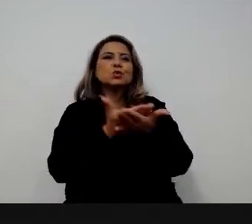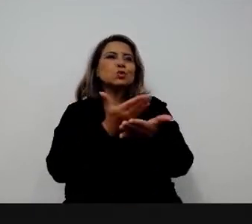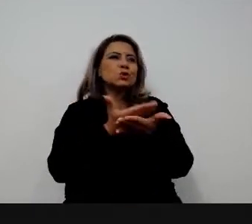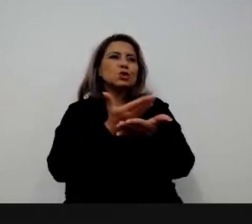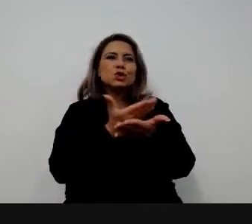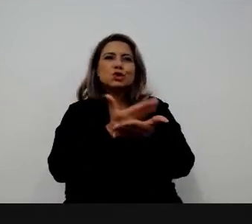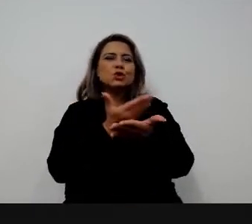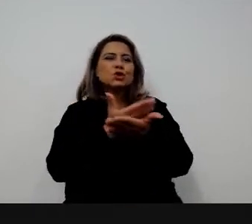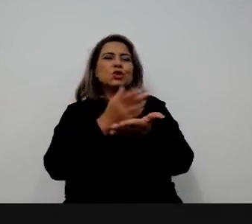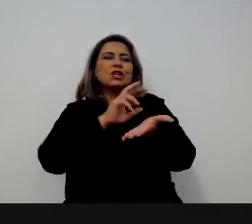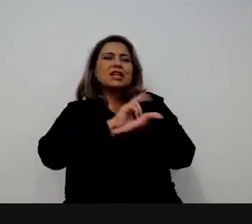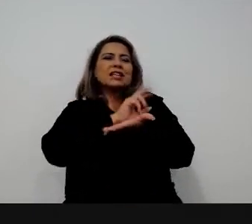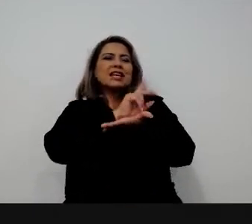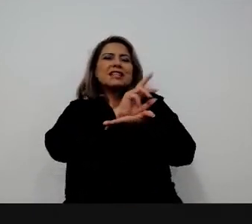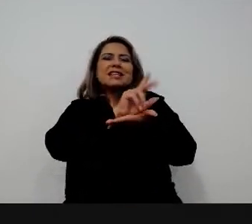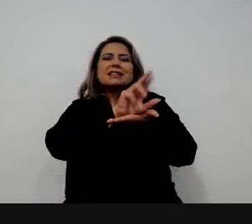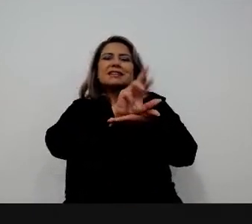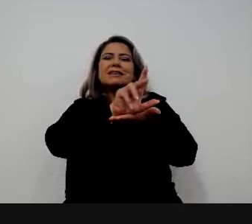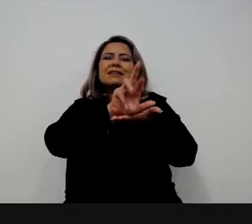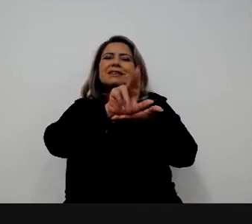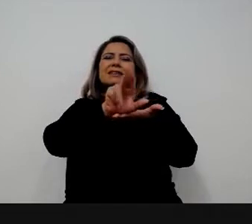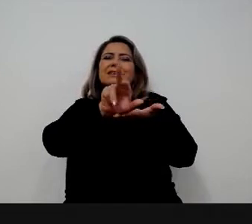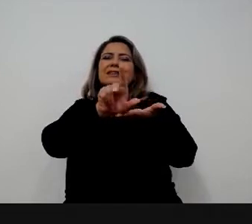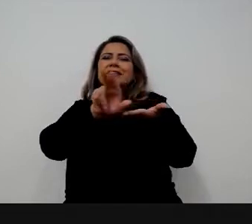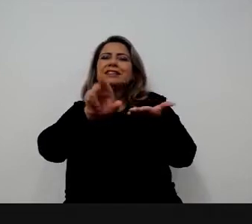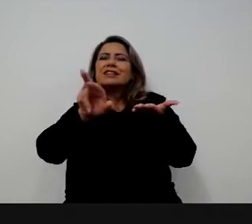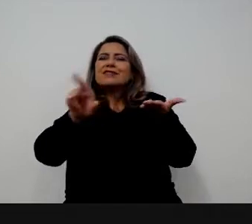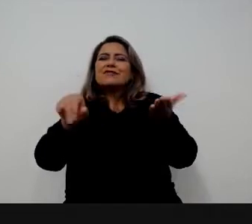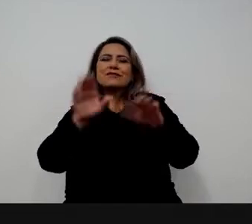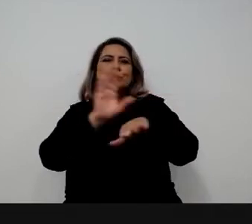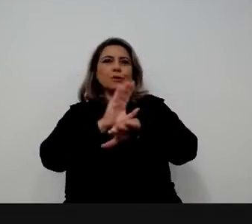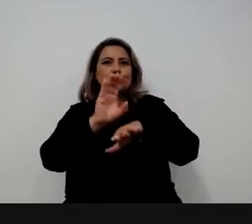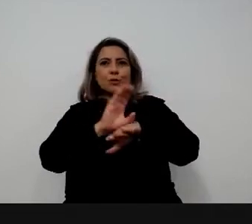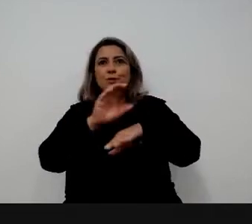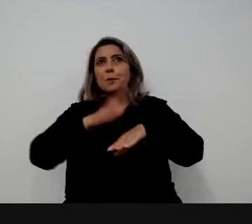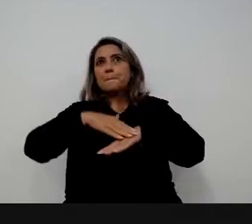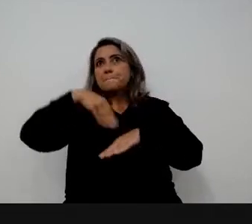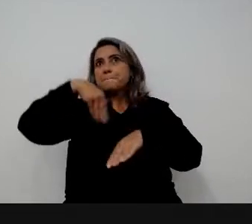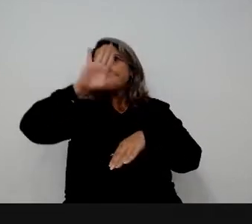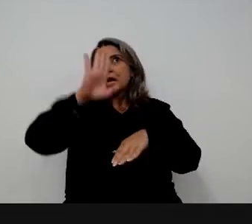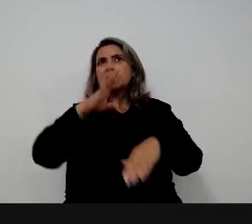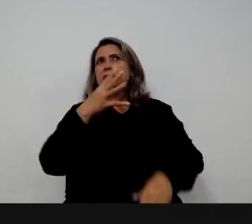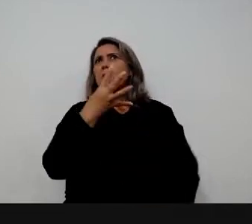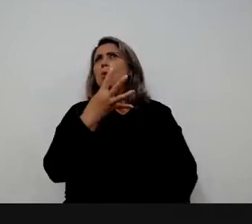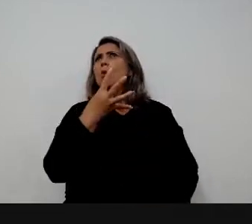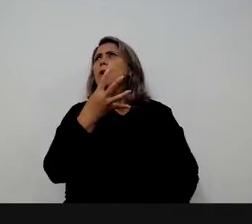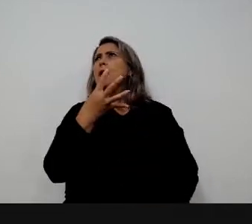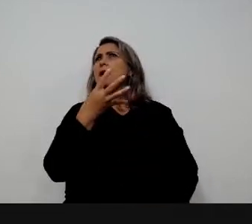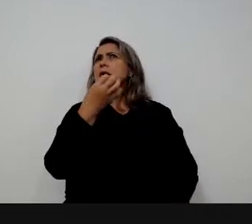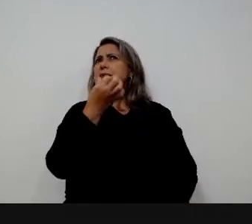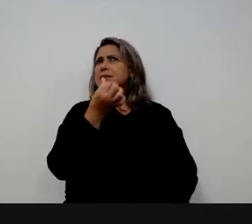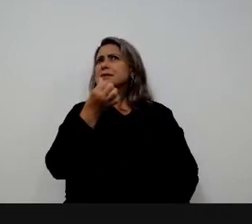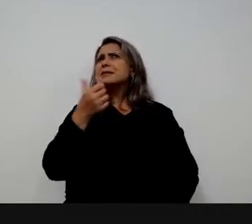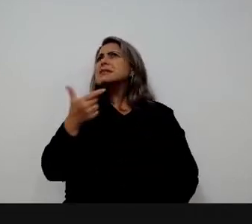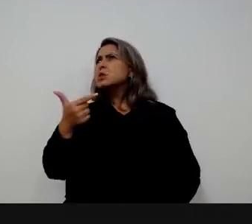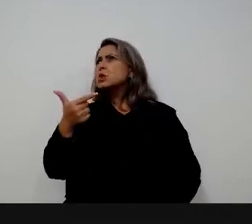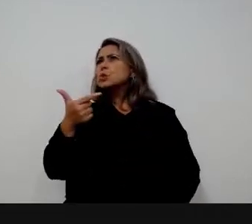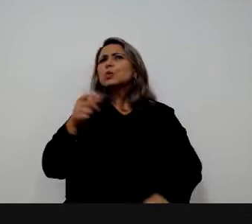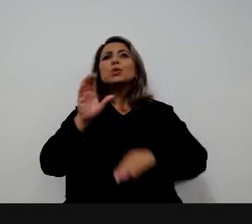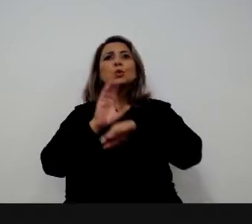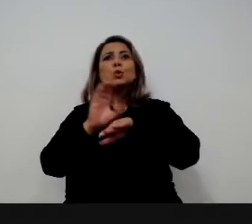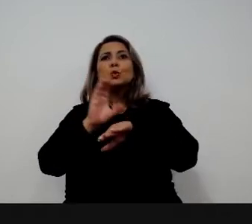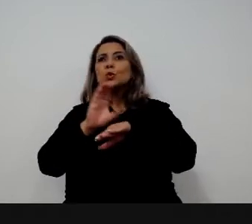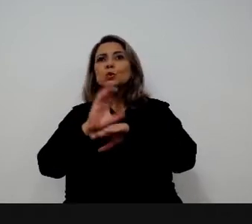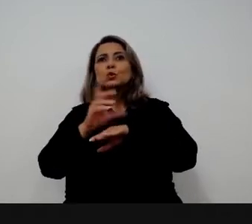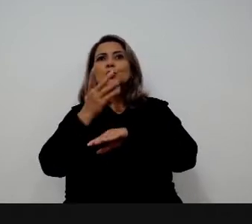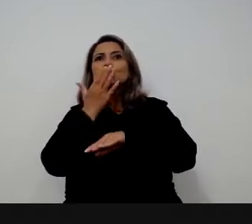os mais de 460 cursos, hoje a gente está em 462, se eu não me engano. Eu preciso sempre atualizar